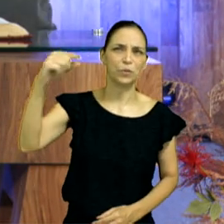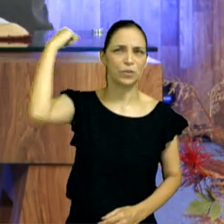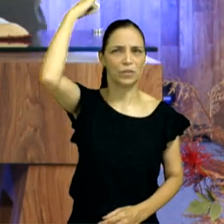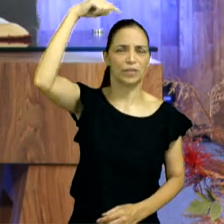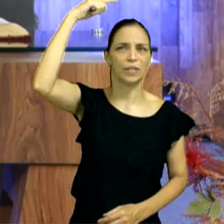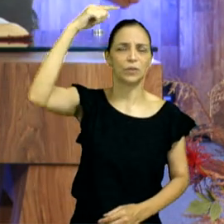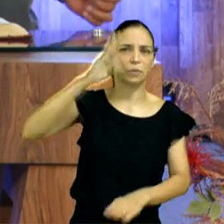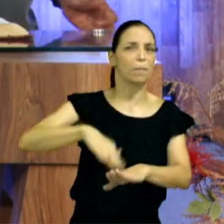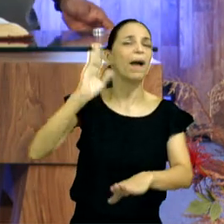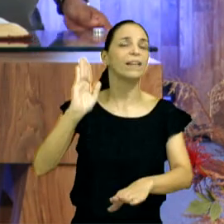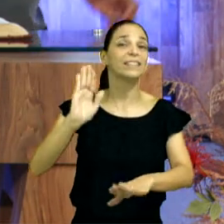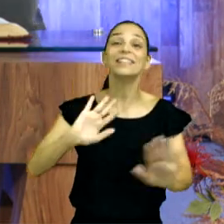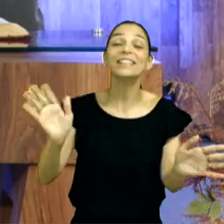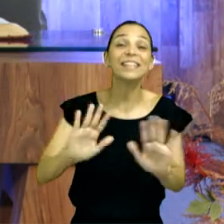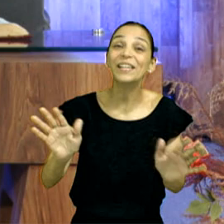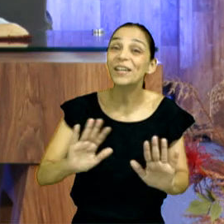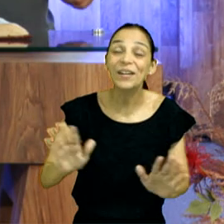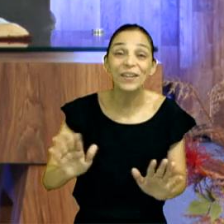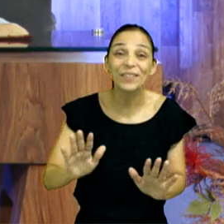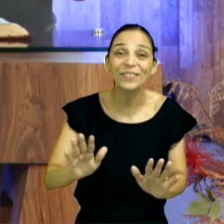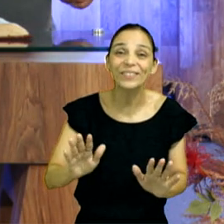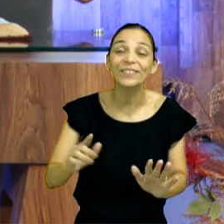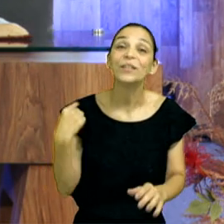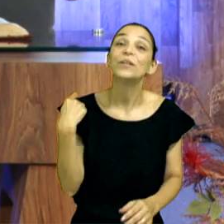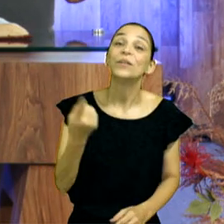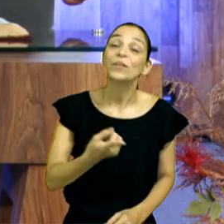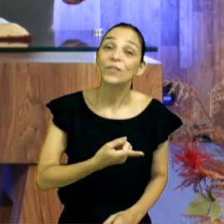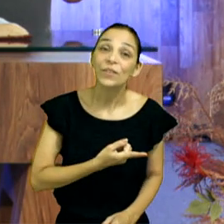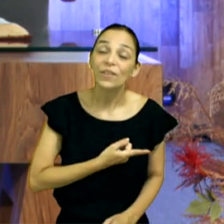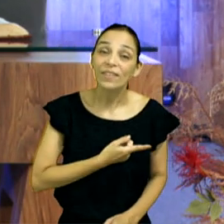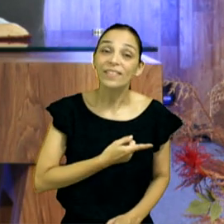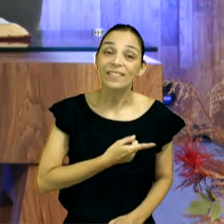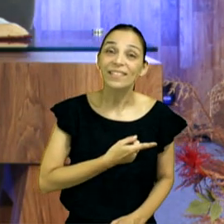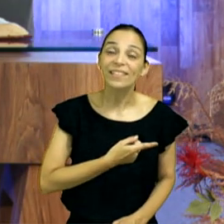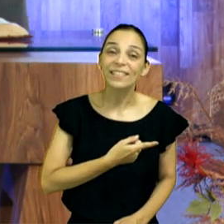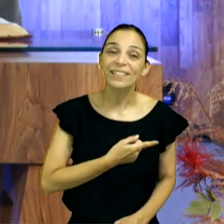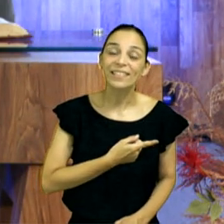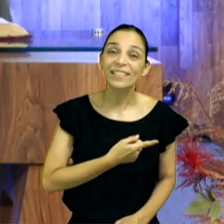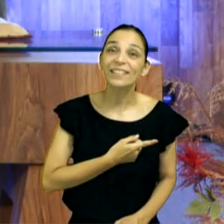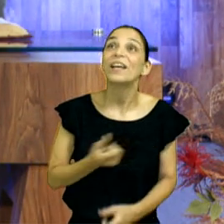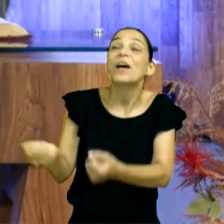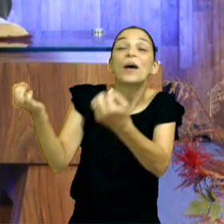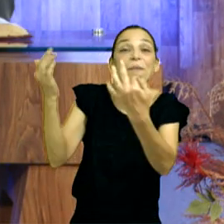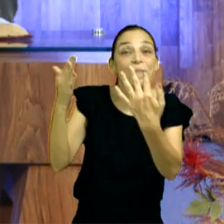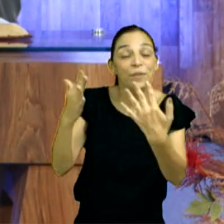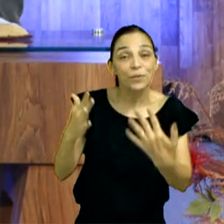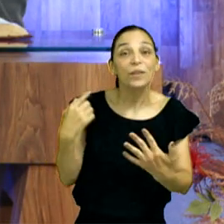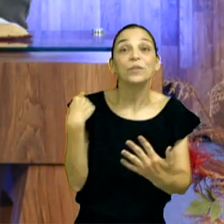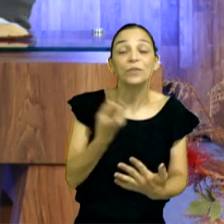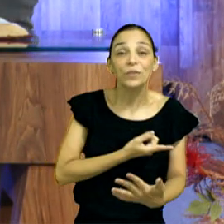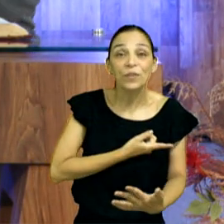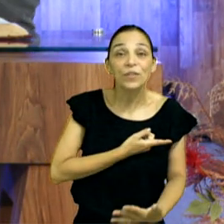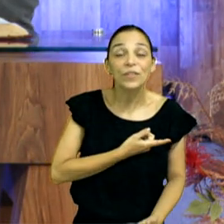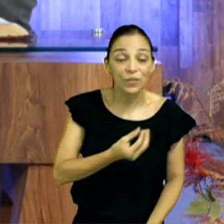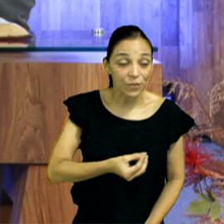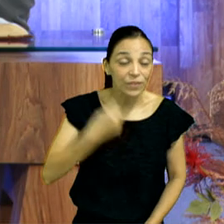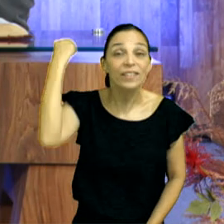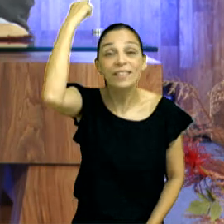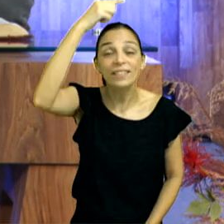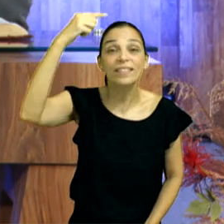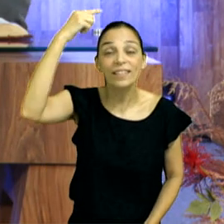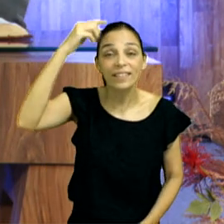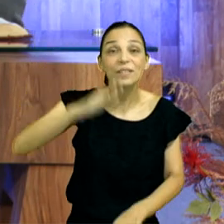não pode ser mais santo do que ele é. Quem é abençoado quando nós nos santificamos? Nós mesmos, amados. Nós mesmos,